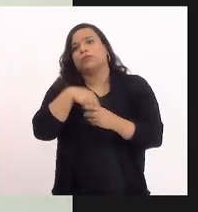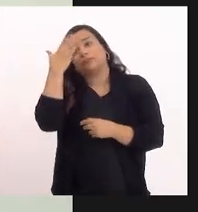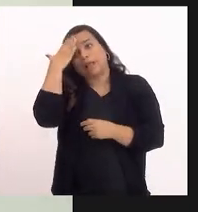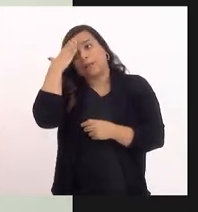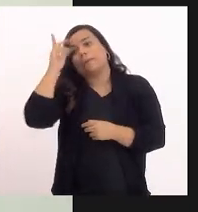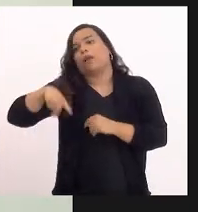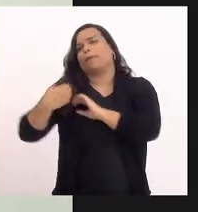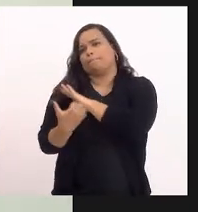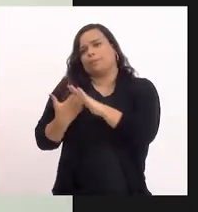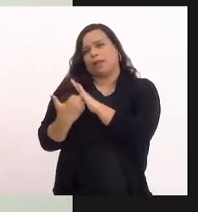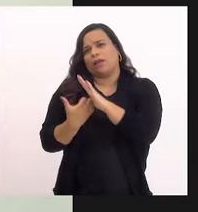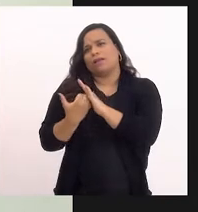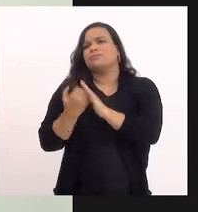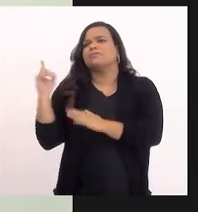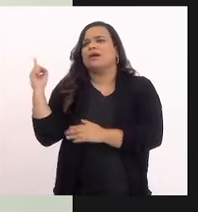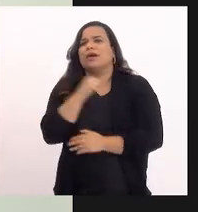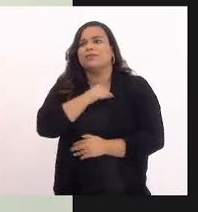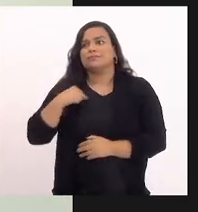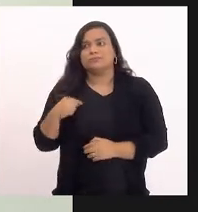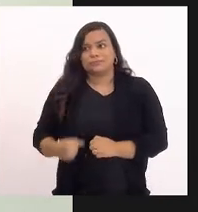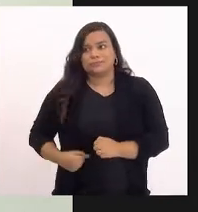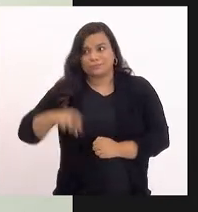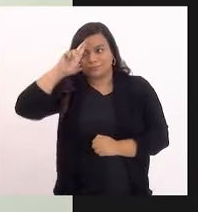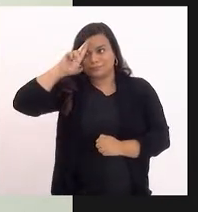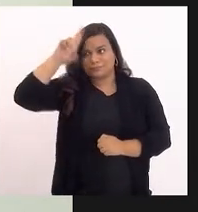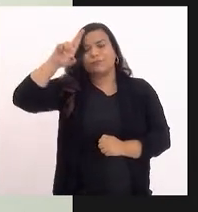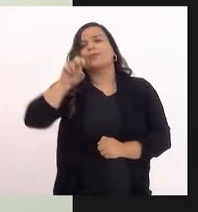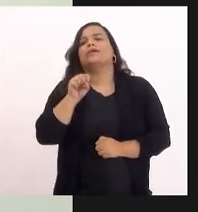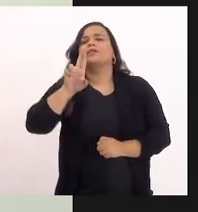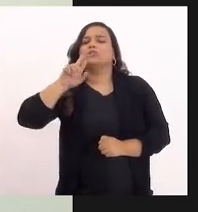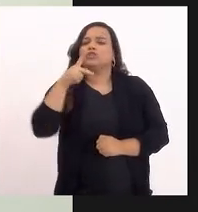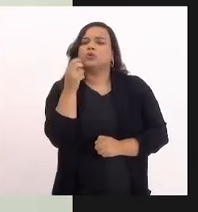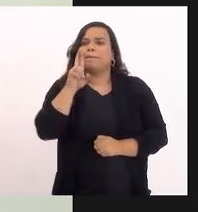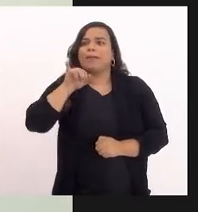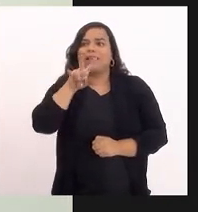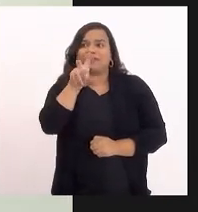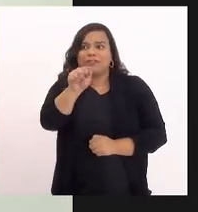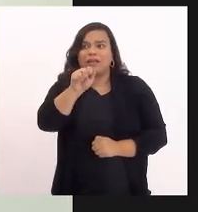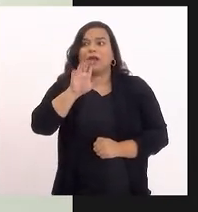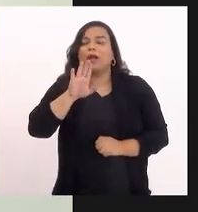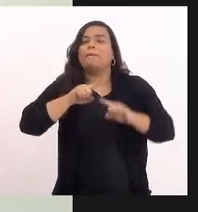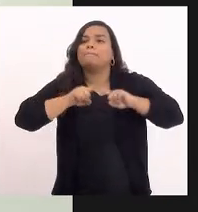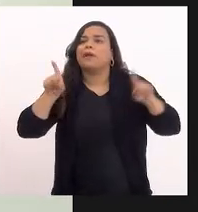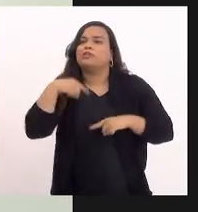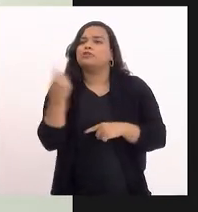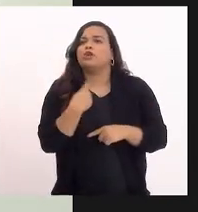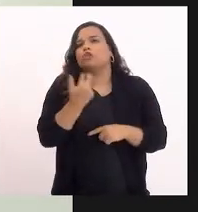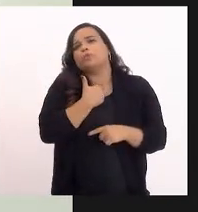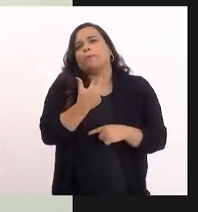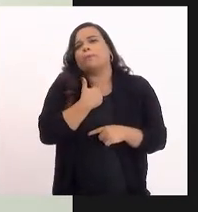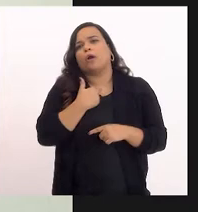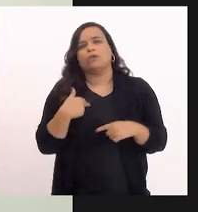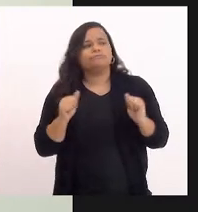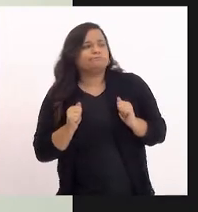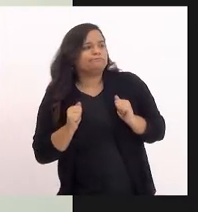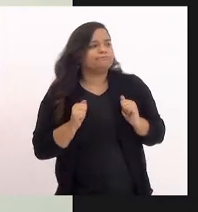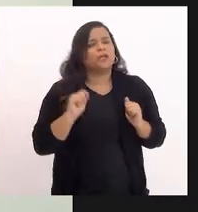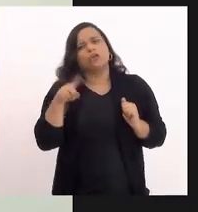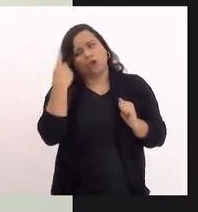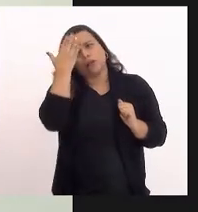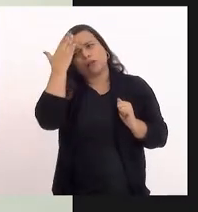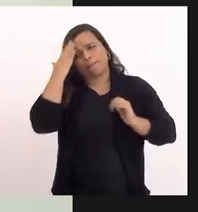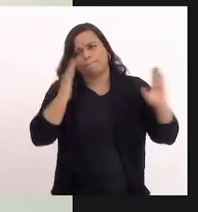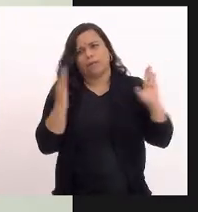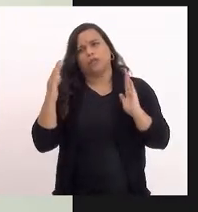japonesa, que agora opera a superlínea, mas nós não podemos nos ater do momento de dificuldade. Todos nós passamos o momento de dificuldade